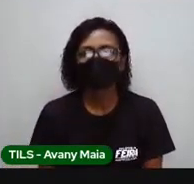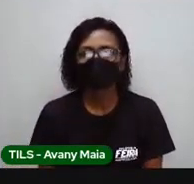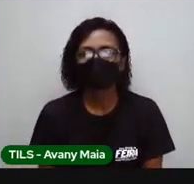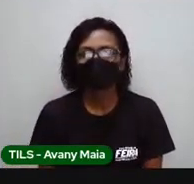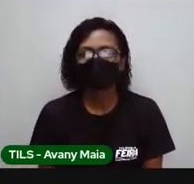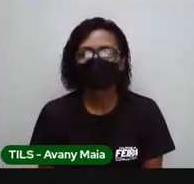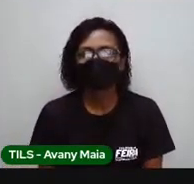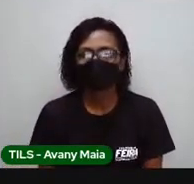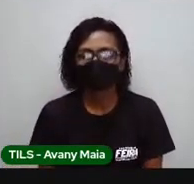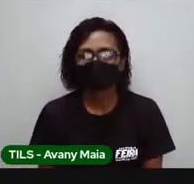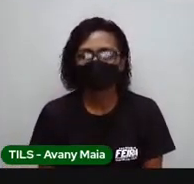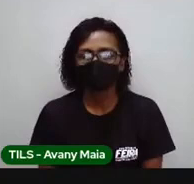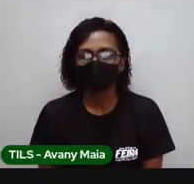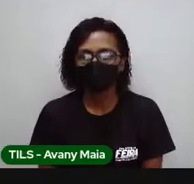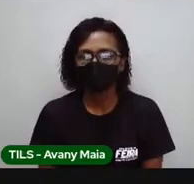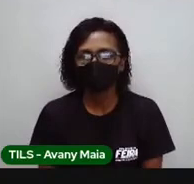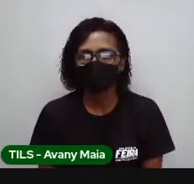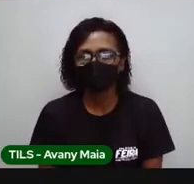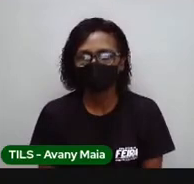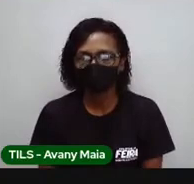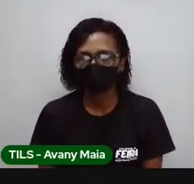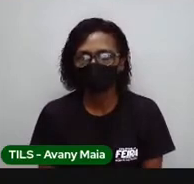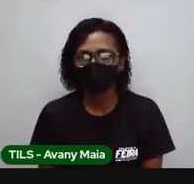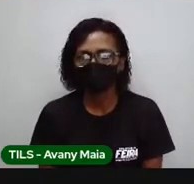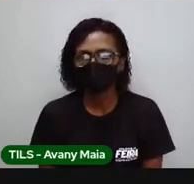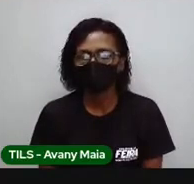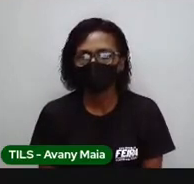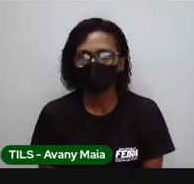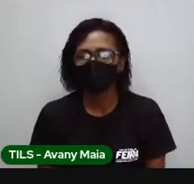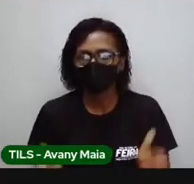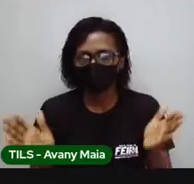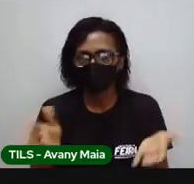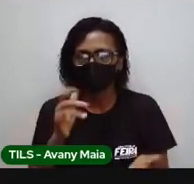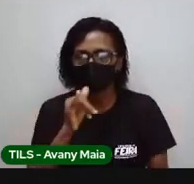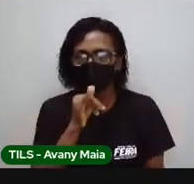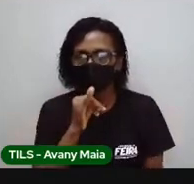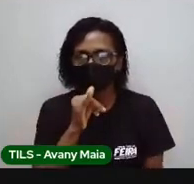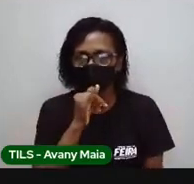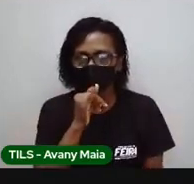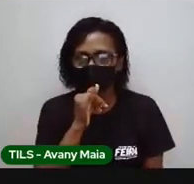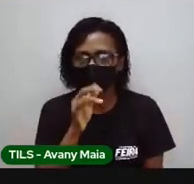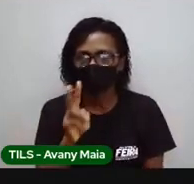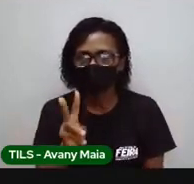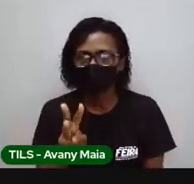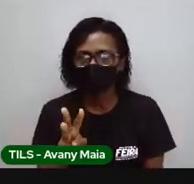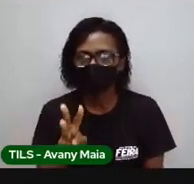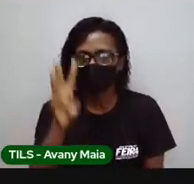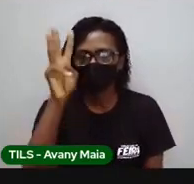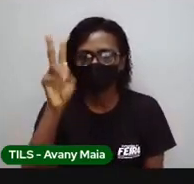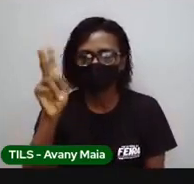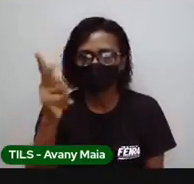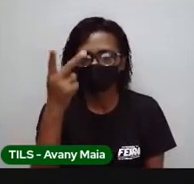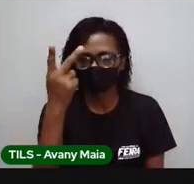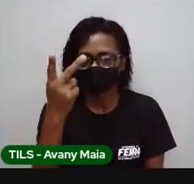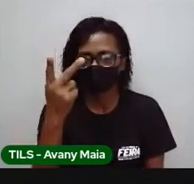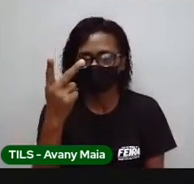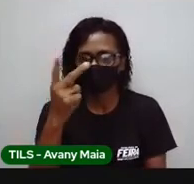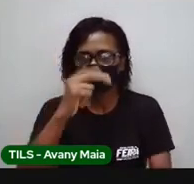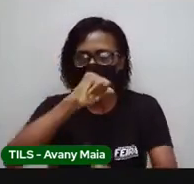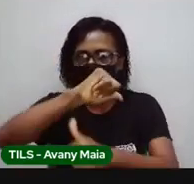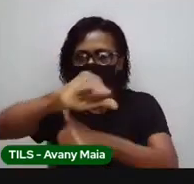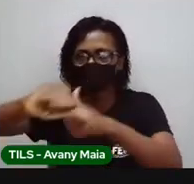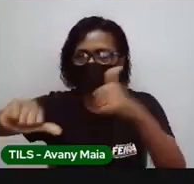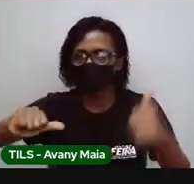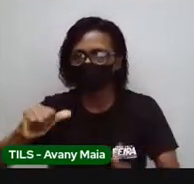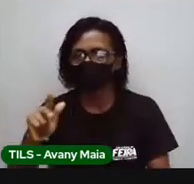Beleza. Então, a gente viu aqui todo esse processo de